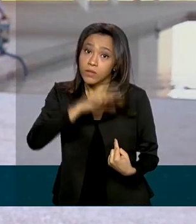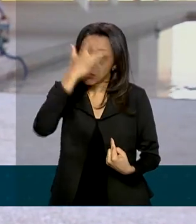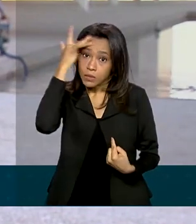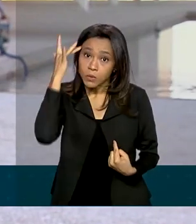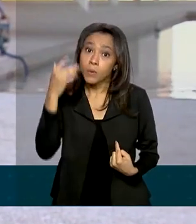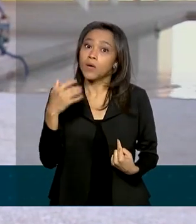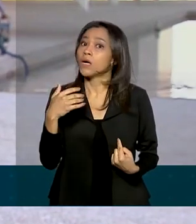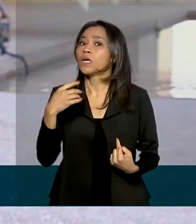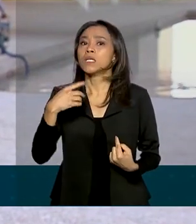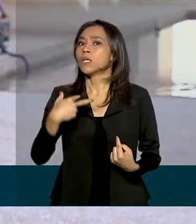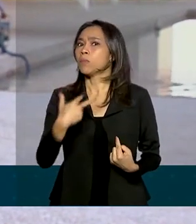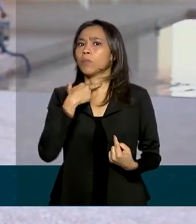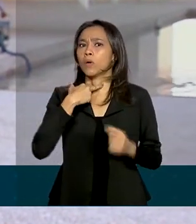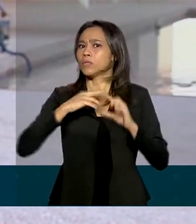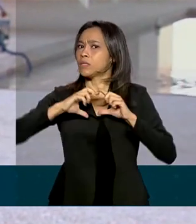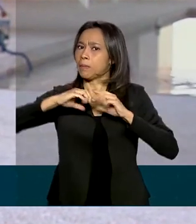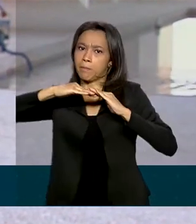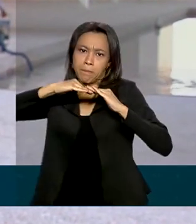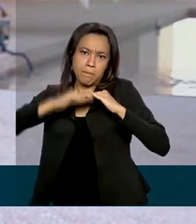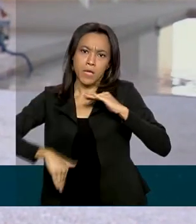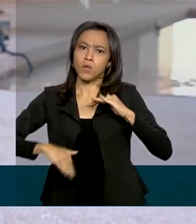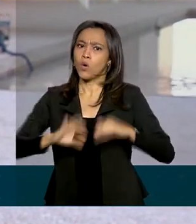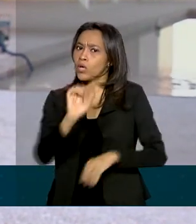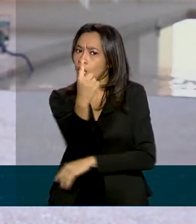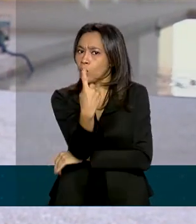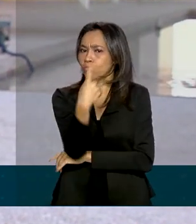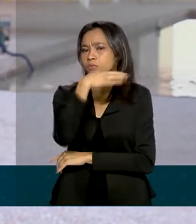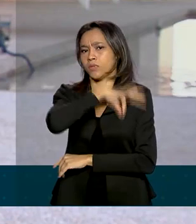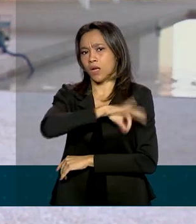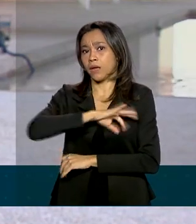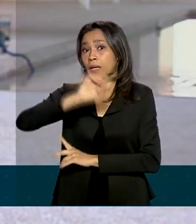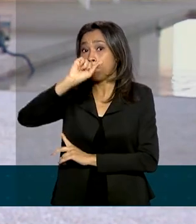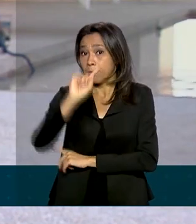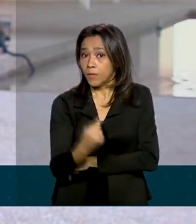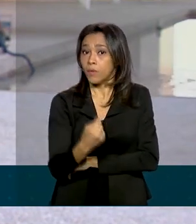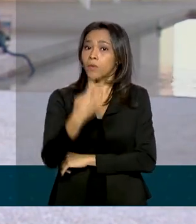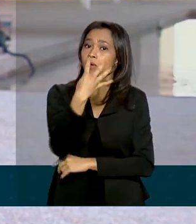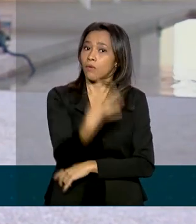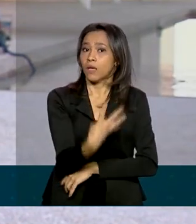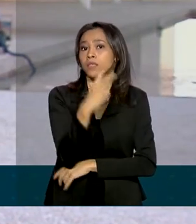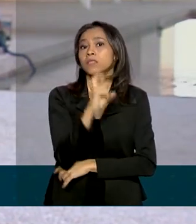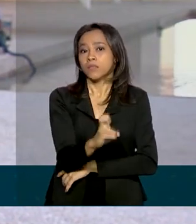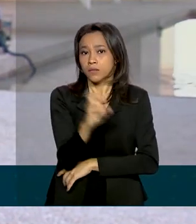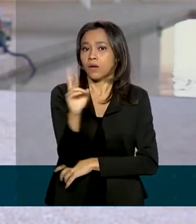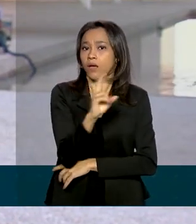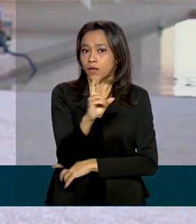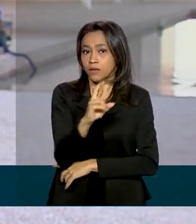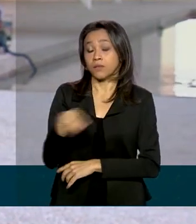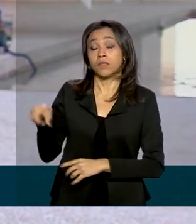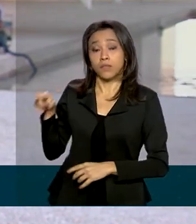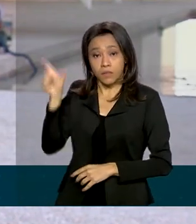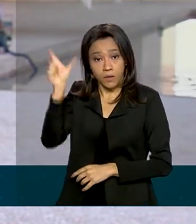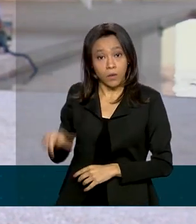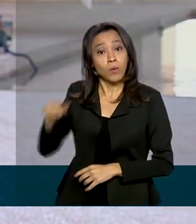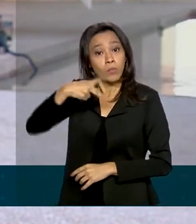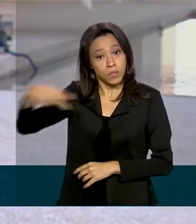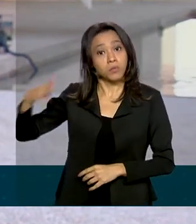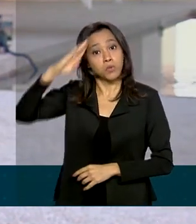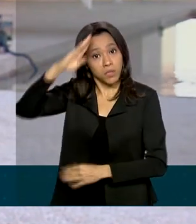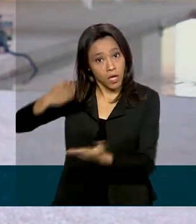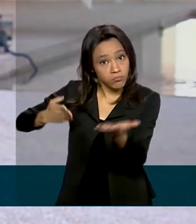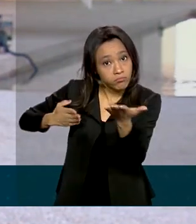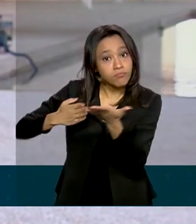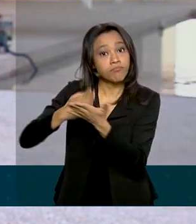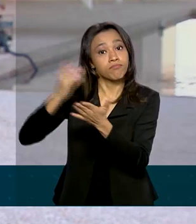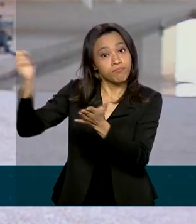pode ser menor que o salário mínimo que hoje é de R$.045. A sanção do presidente Jair Bolsonaro veio com